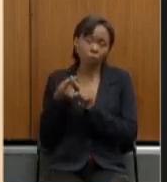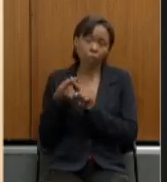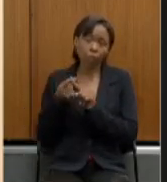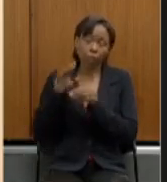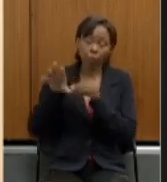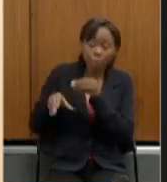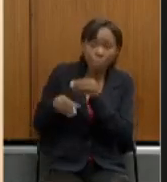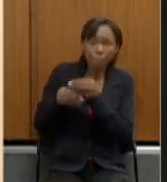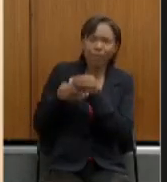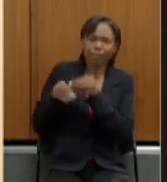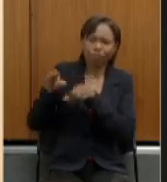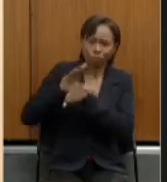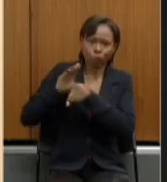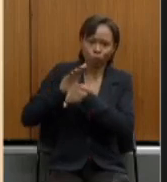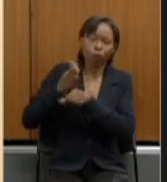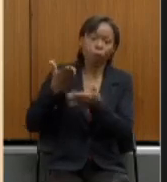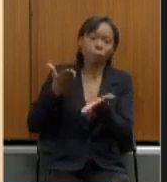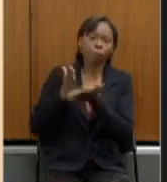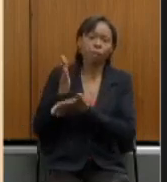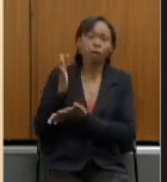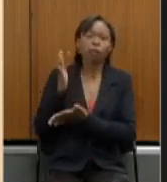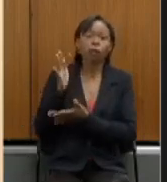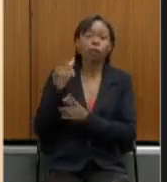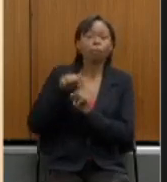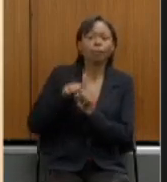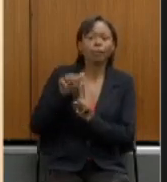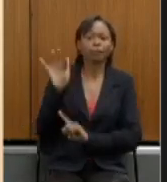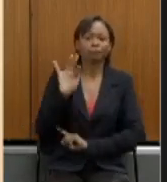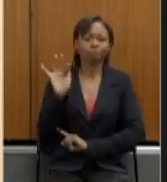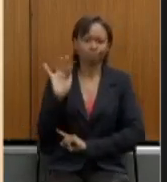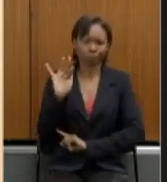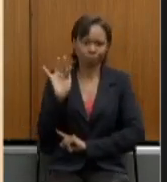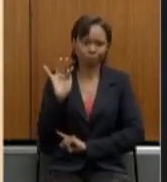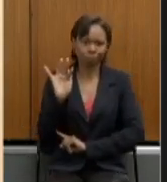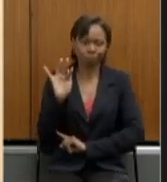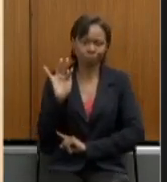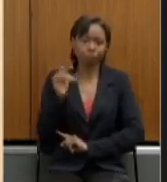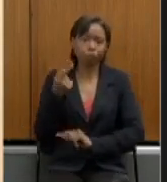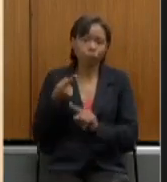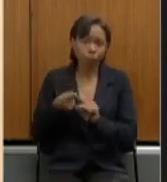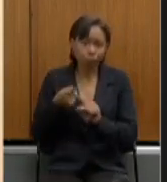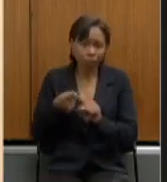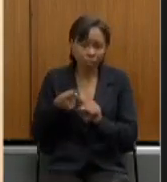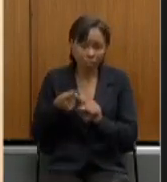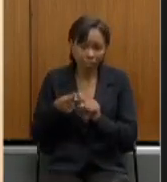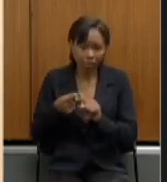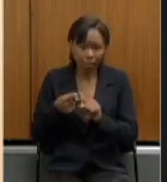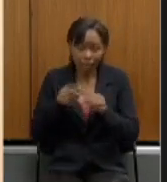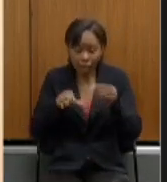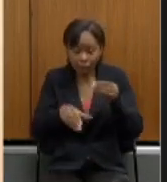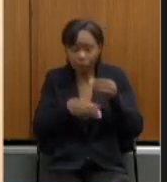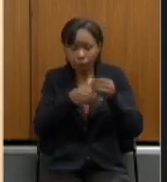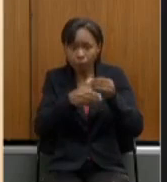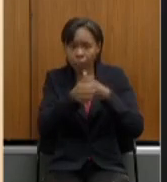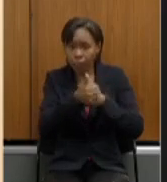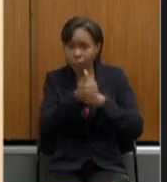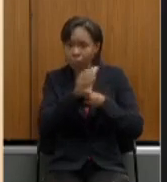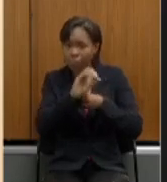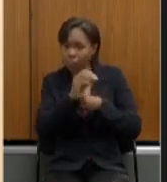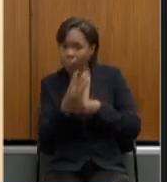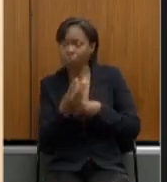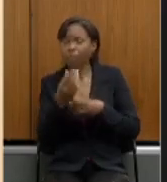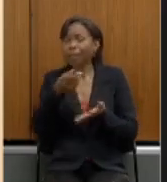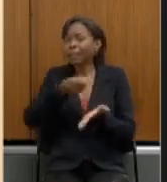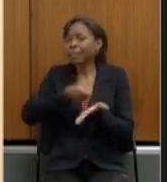constitucional que foi aprovada em fevereiro porque a própria emenda 113 exige que as